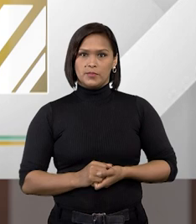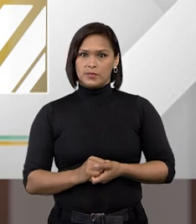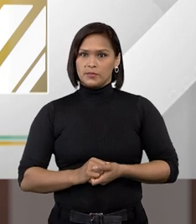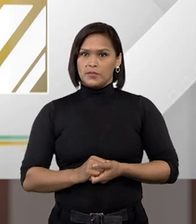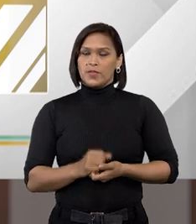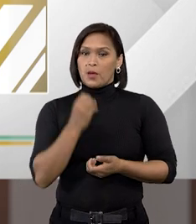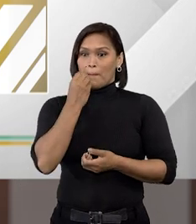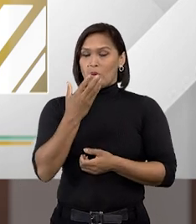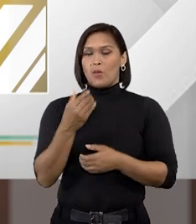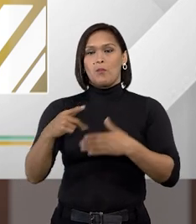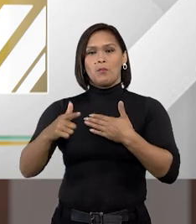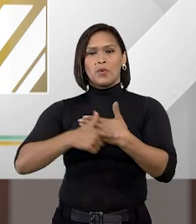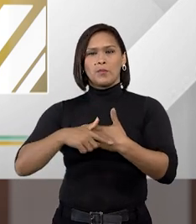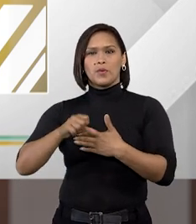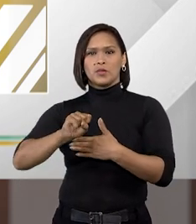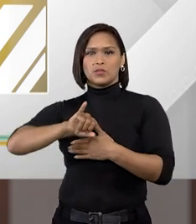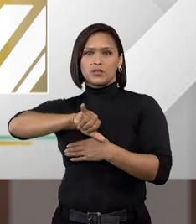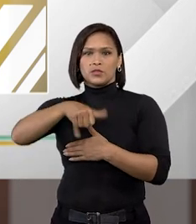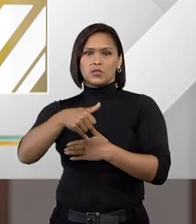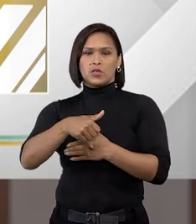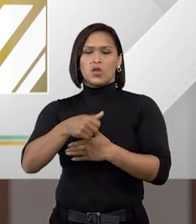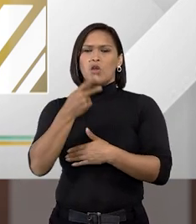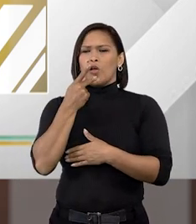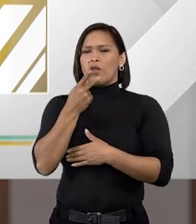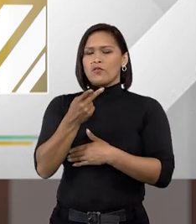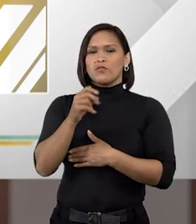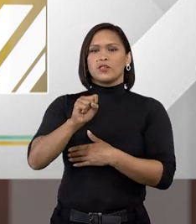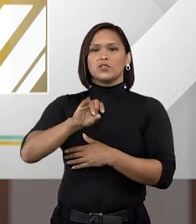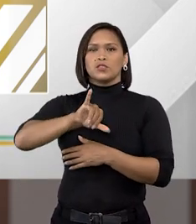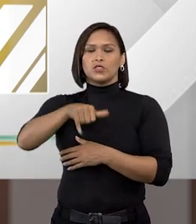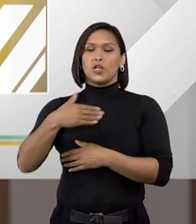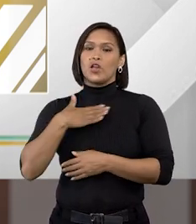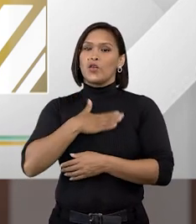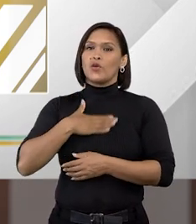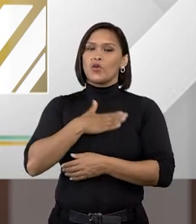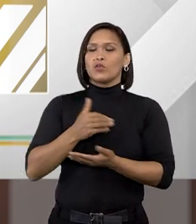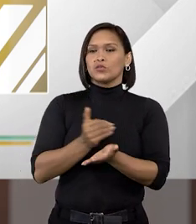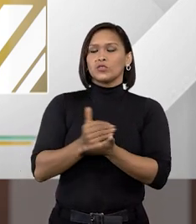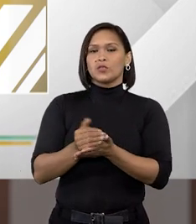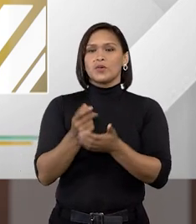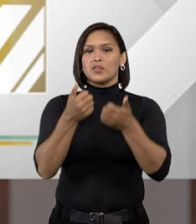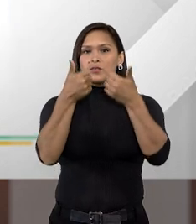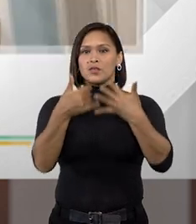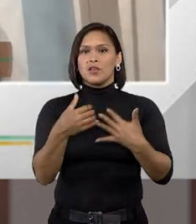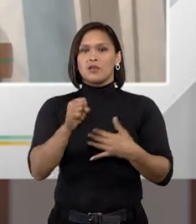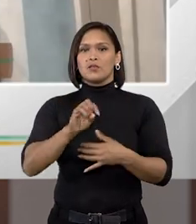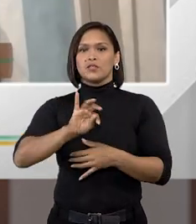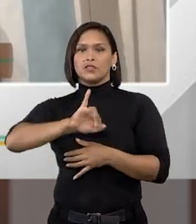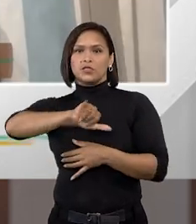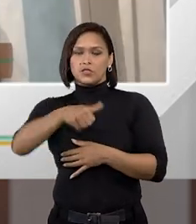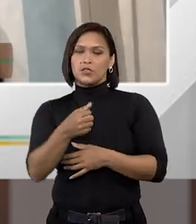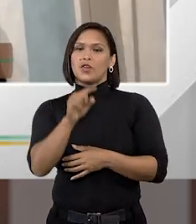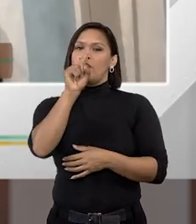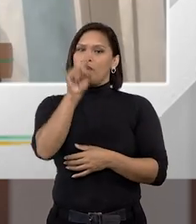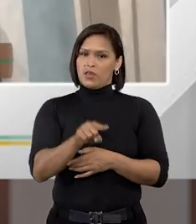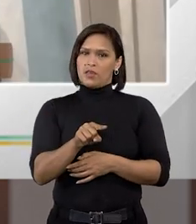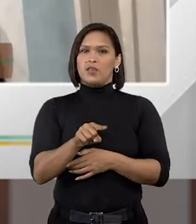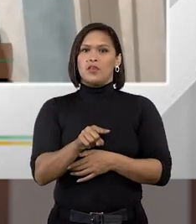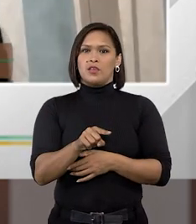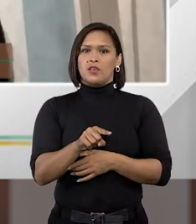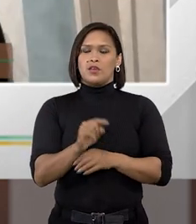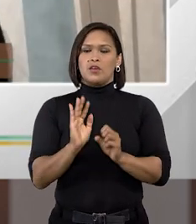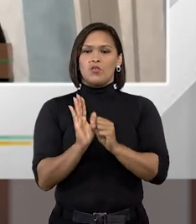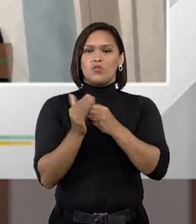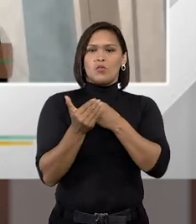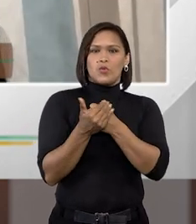Bom, papel do STJ, né? Quando a gente fala do STJ, eu gosto sempre de começar dizendo que o STJ, ele é o